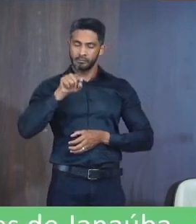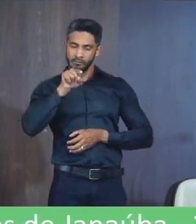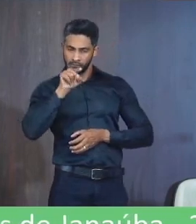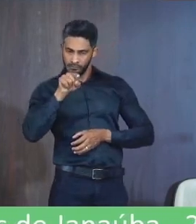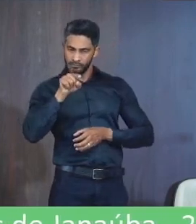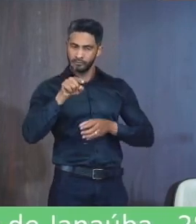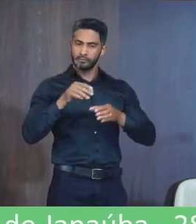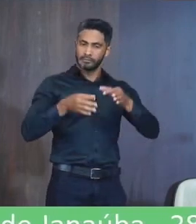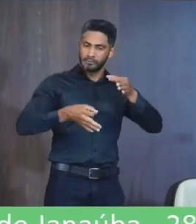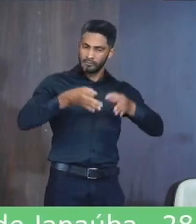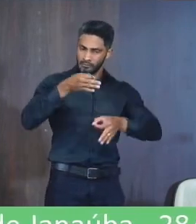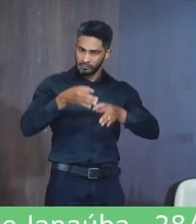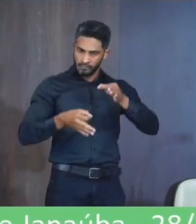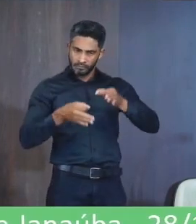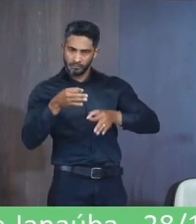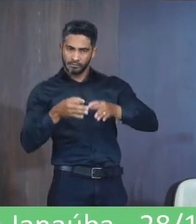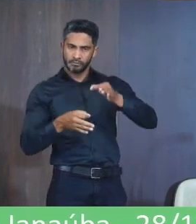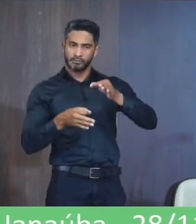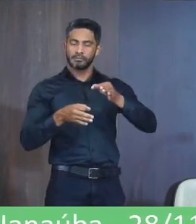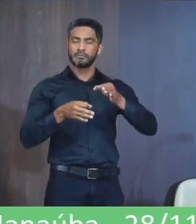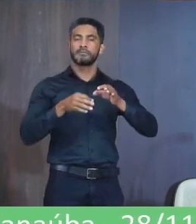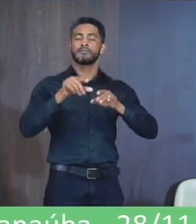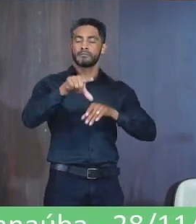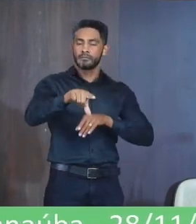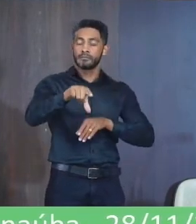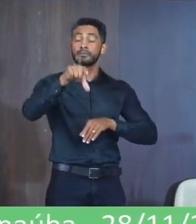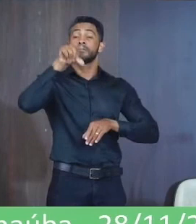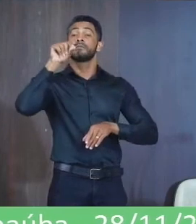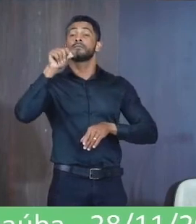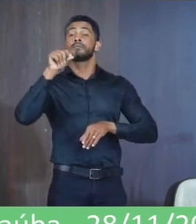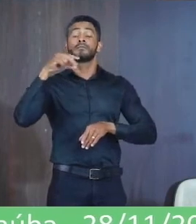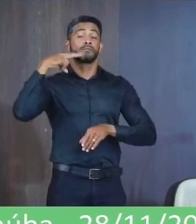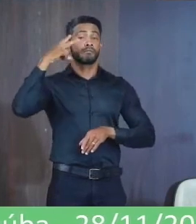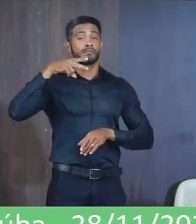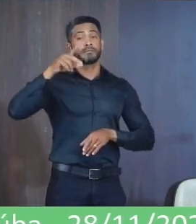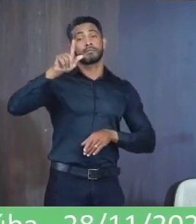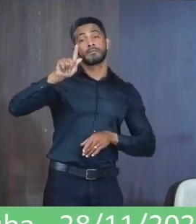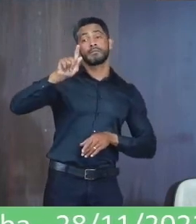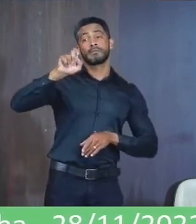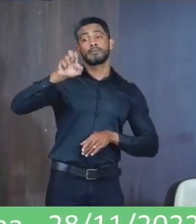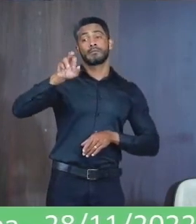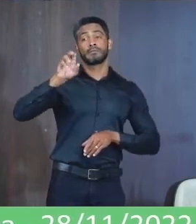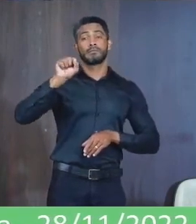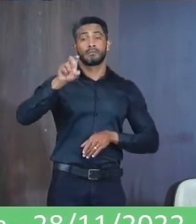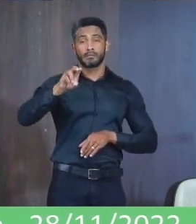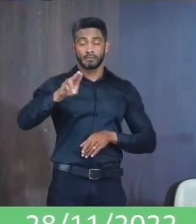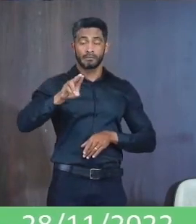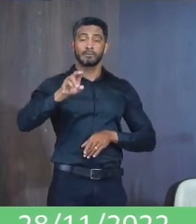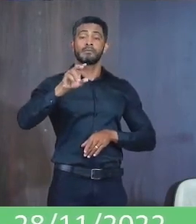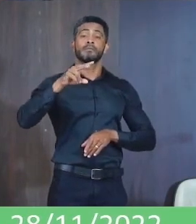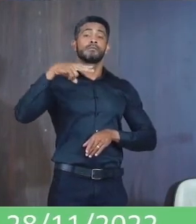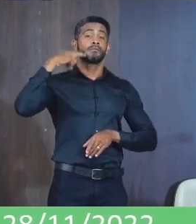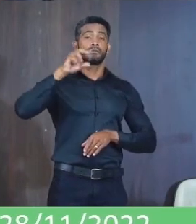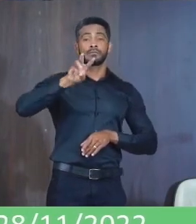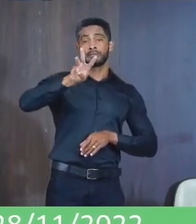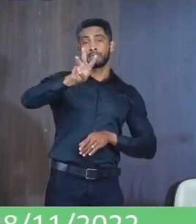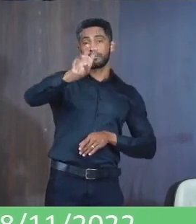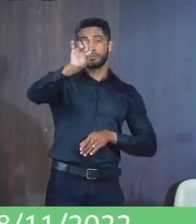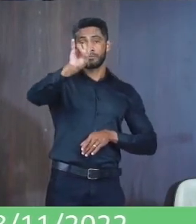de Edilação, Justiça e Redação O Vereador Gesso do Espírito Santo de Souza E o Vereador Uíris Carlos Lopes